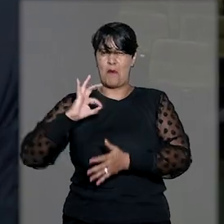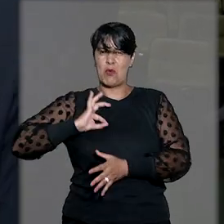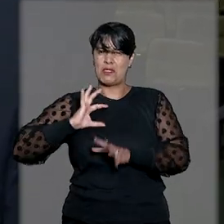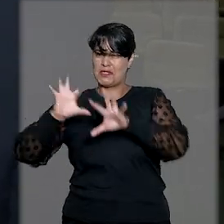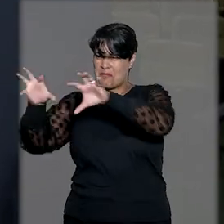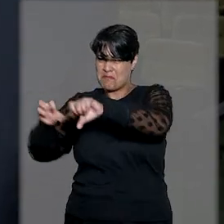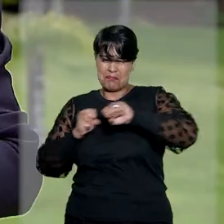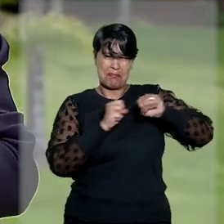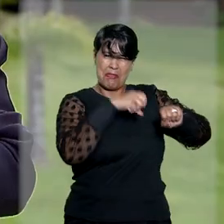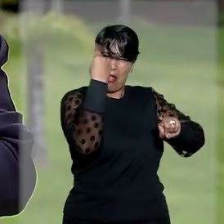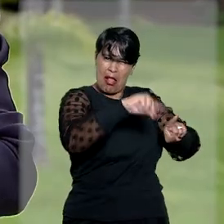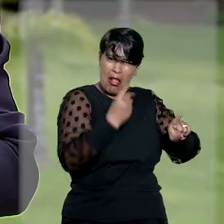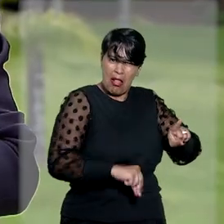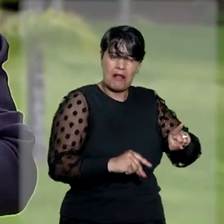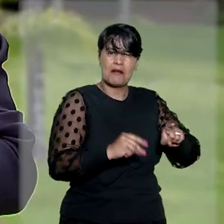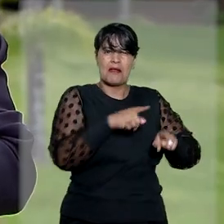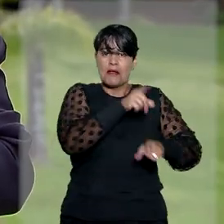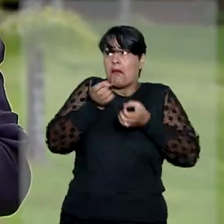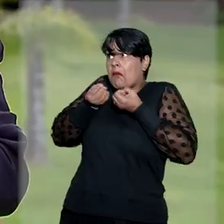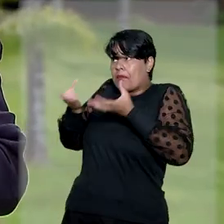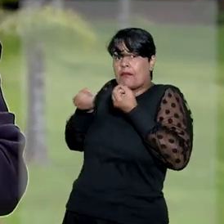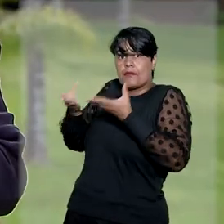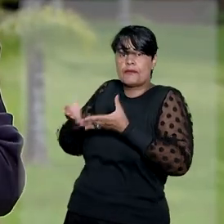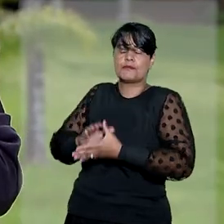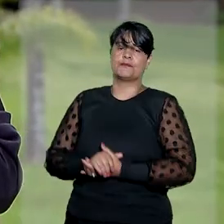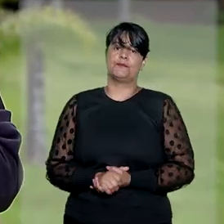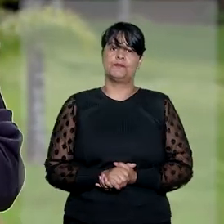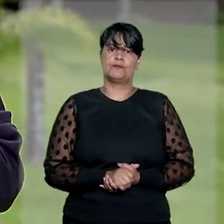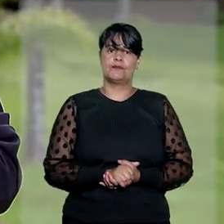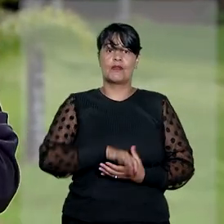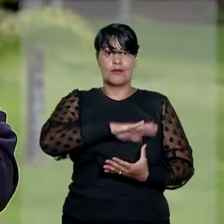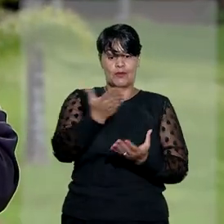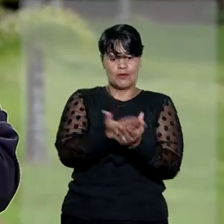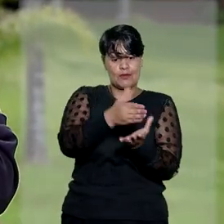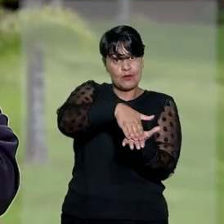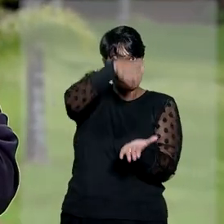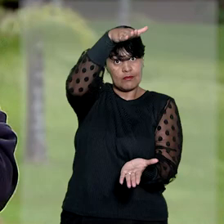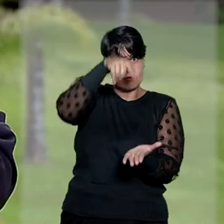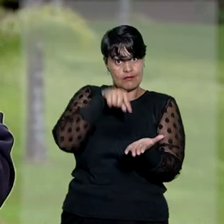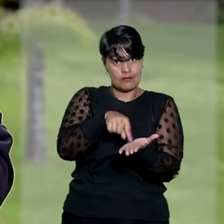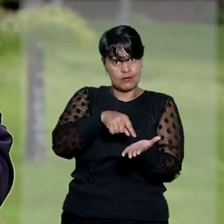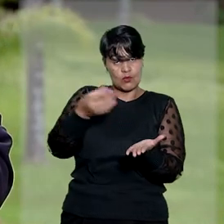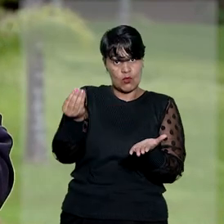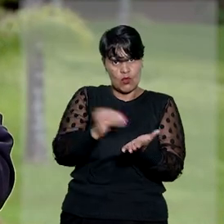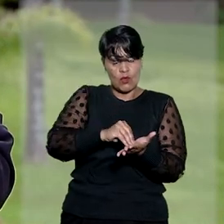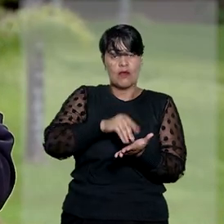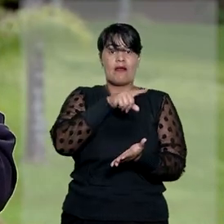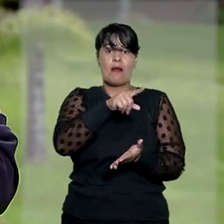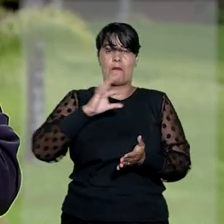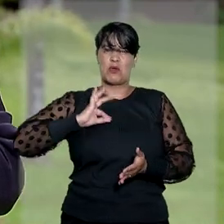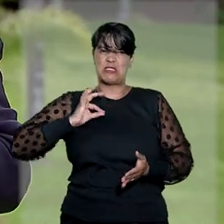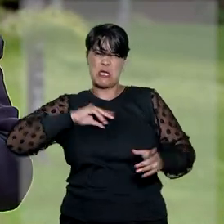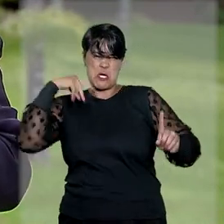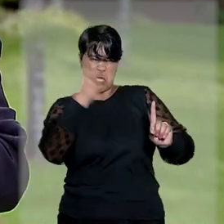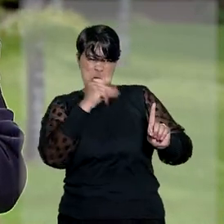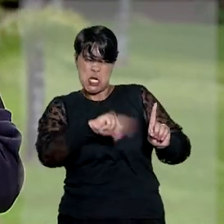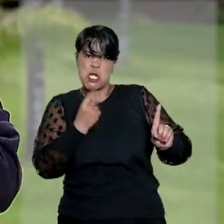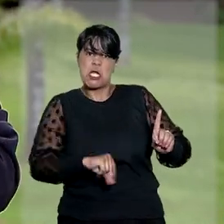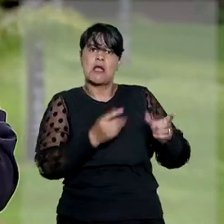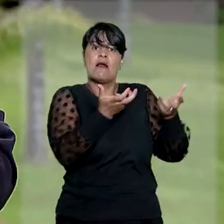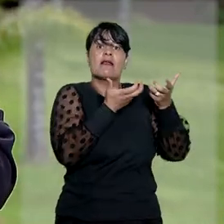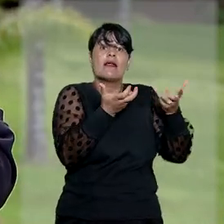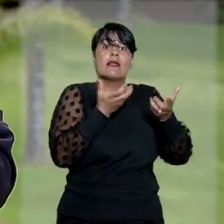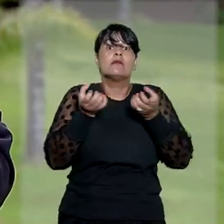policiais militares. De acordo com os autos, os policiais agrediram o suspeito tanto para obter a confissão quanto